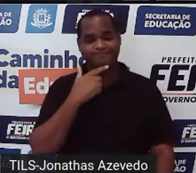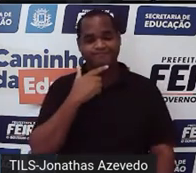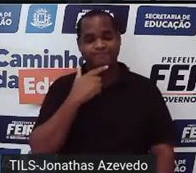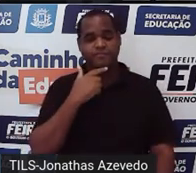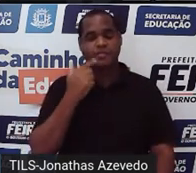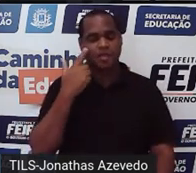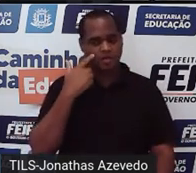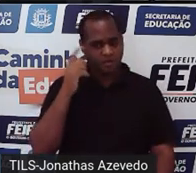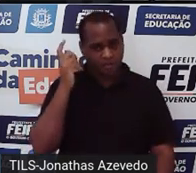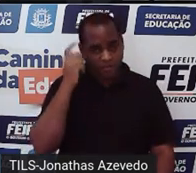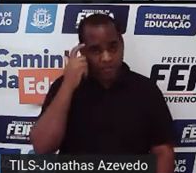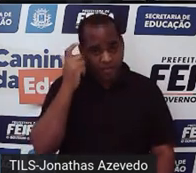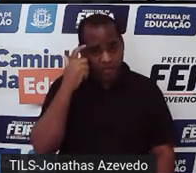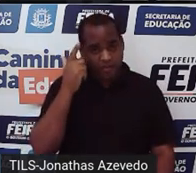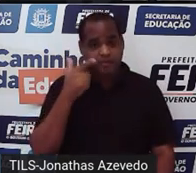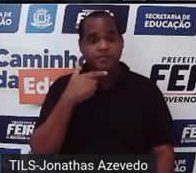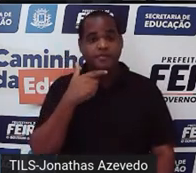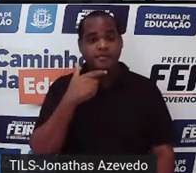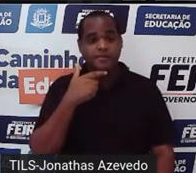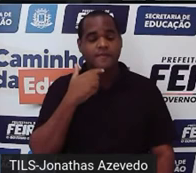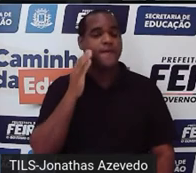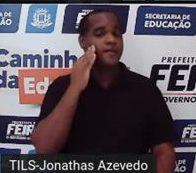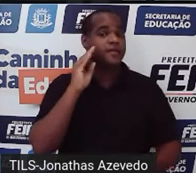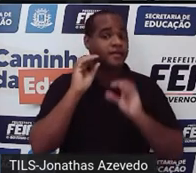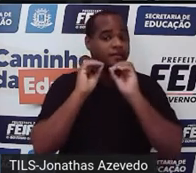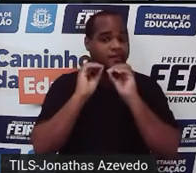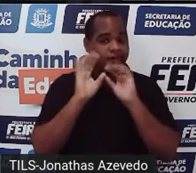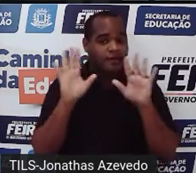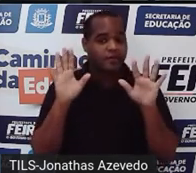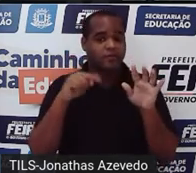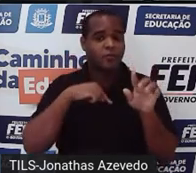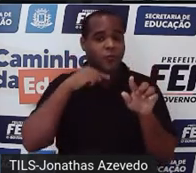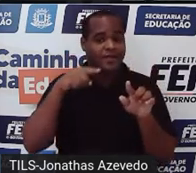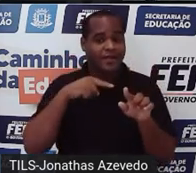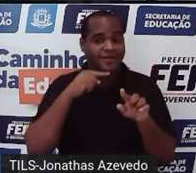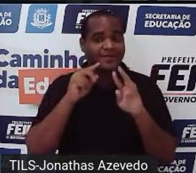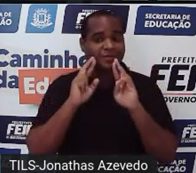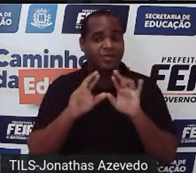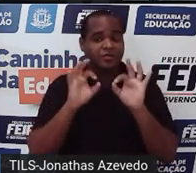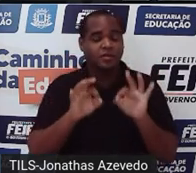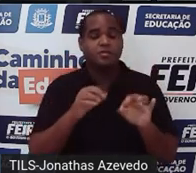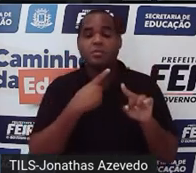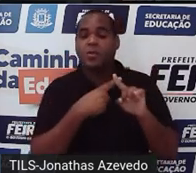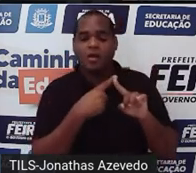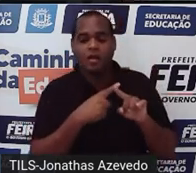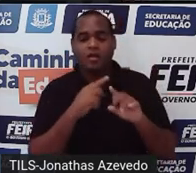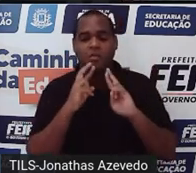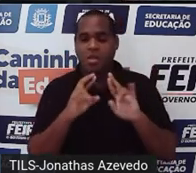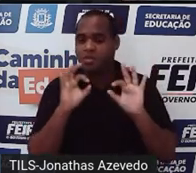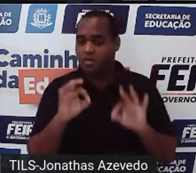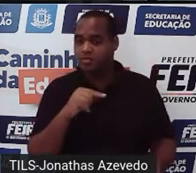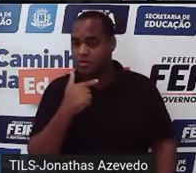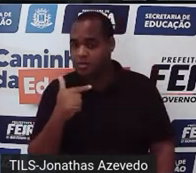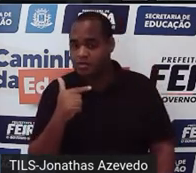acompanhou o raciocínio? deu para entender quando é que não tem solução e por que que não tem solução?